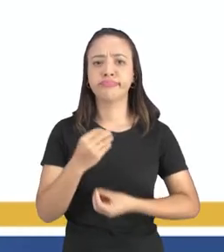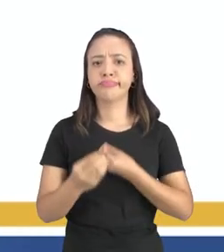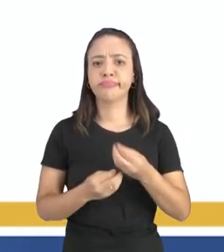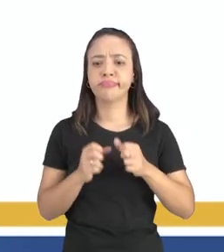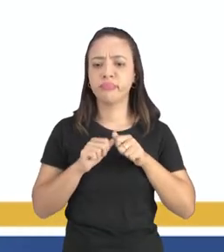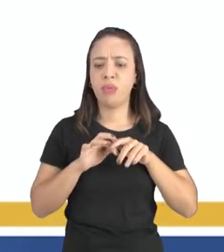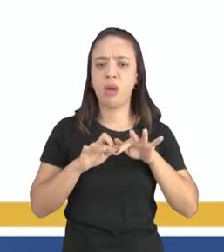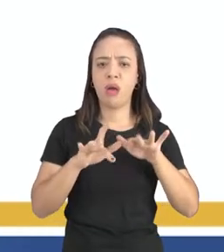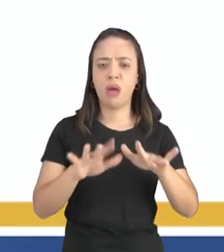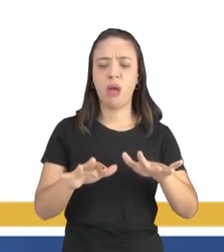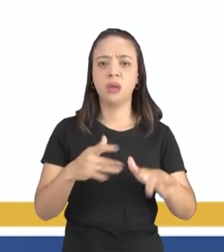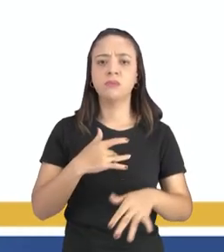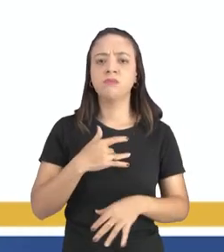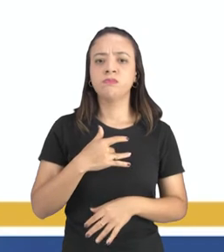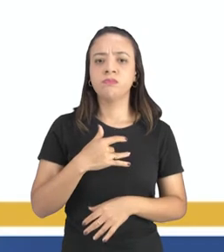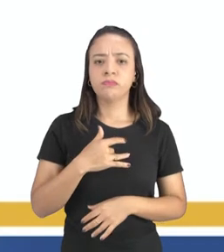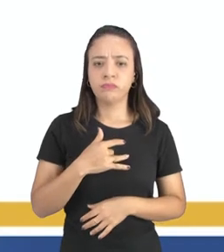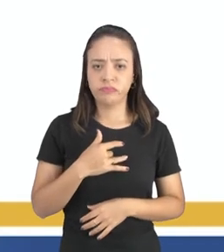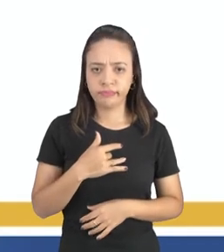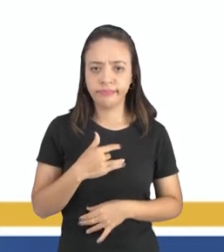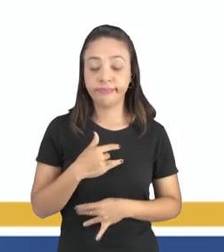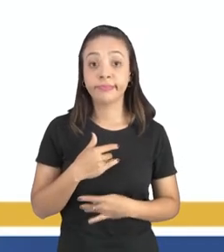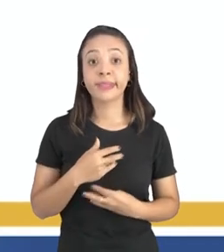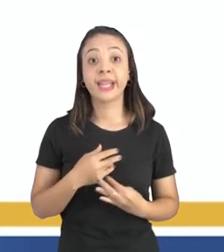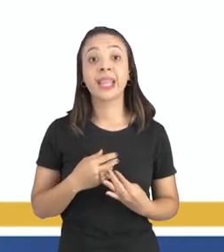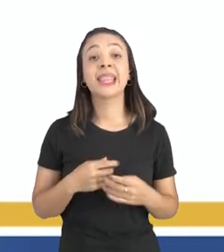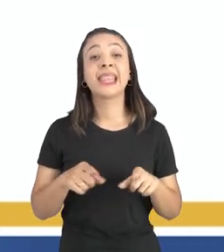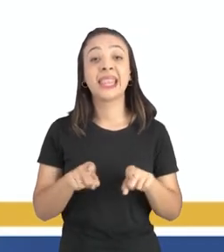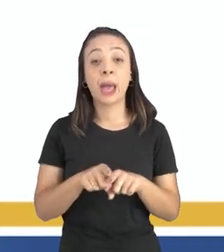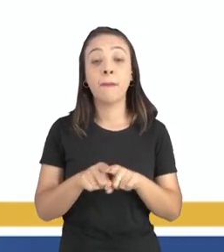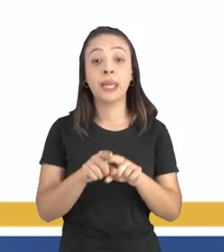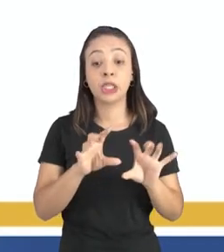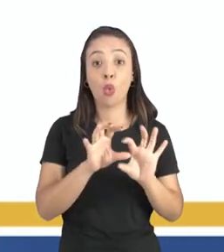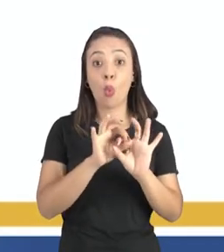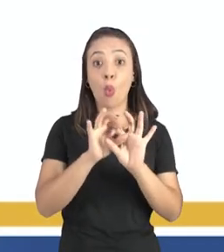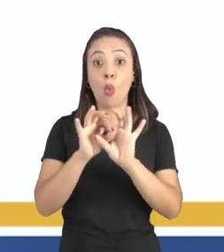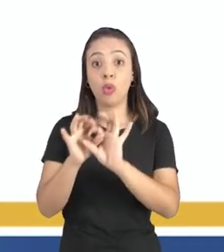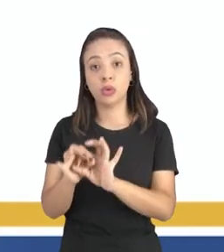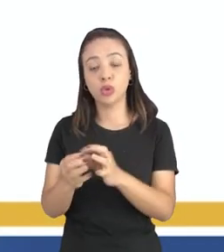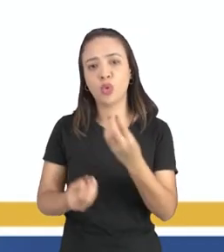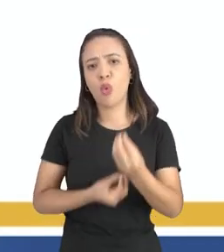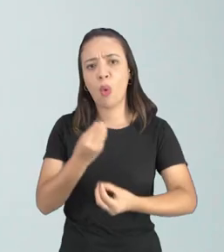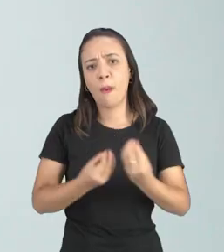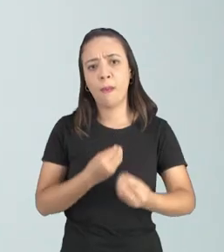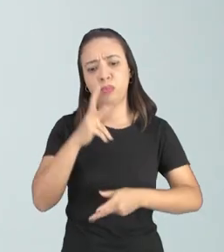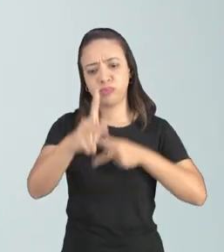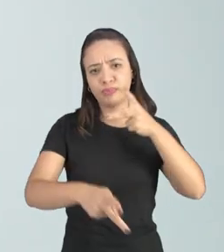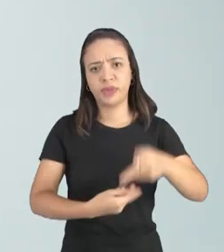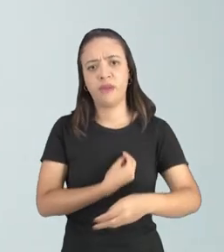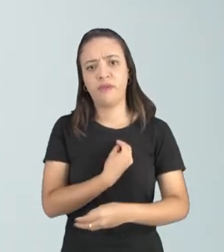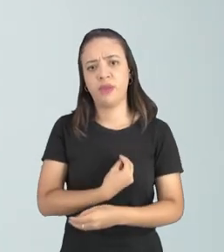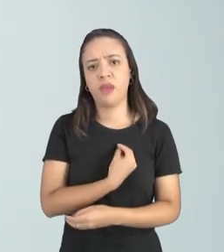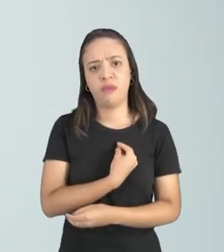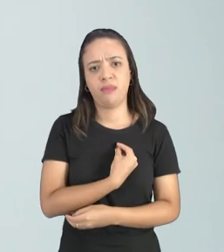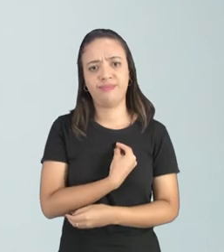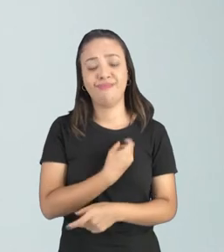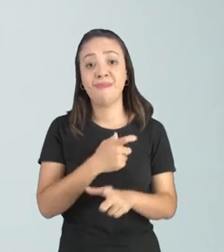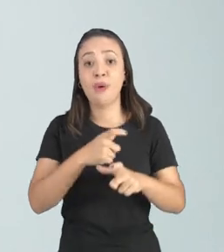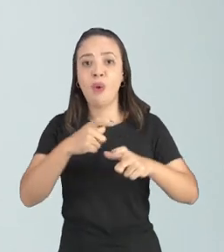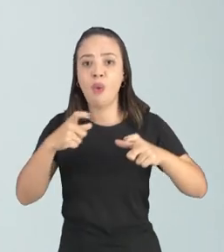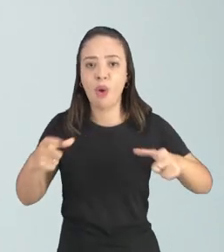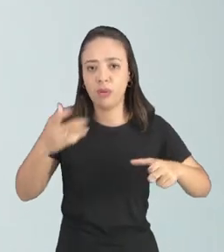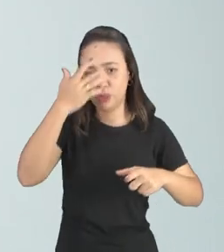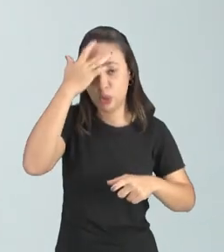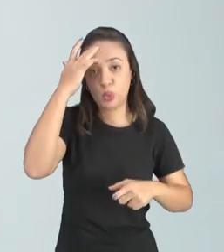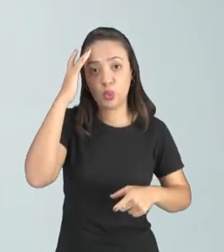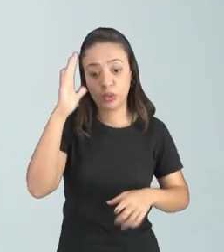está intimamente ligada à condição de vida da população ou seja os casos que são relatados acontecem mais em